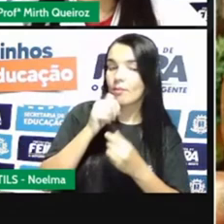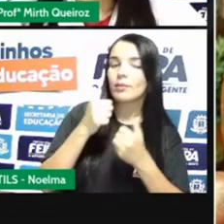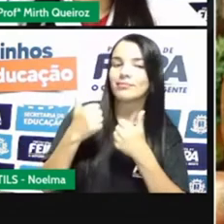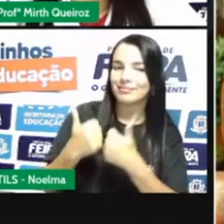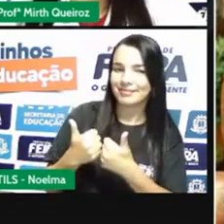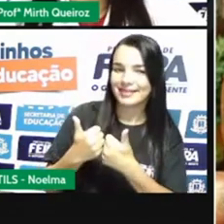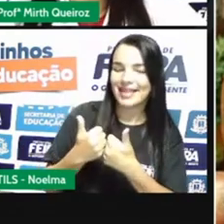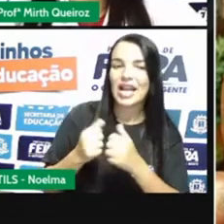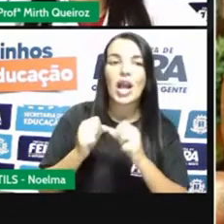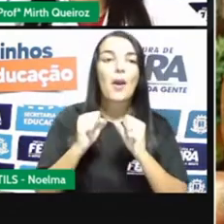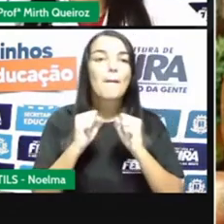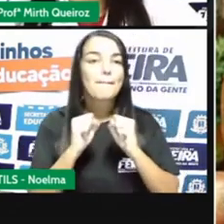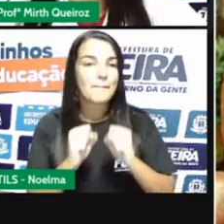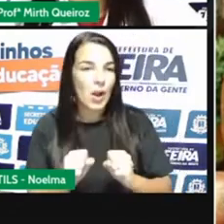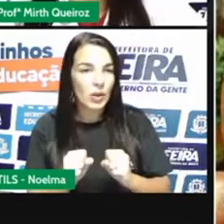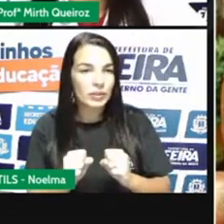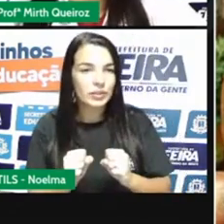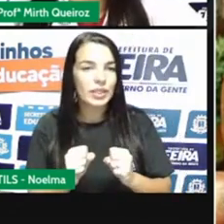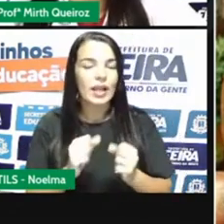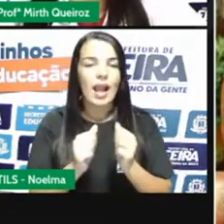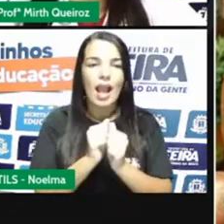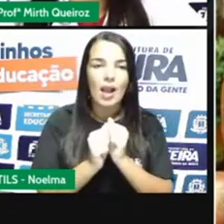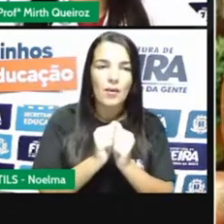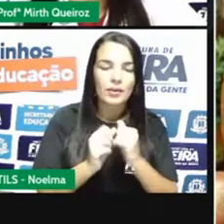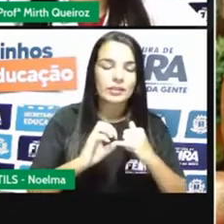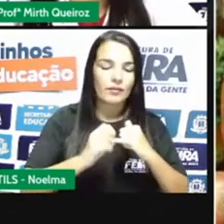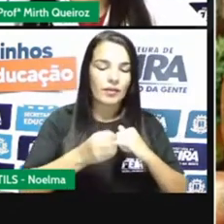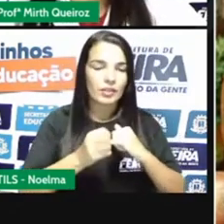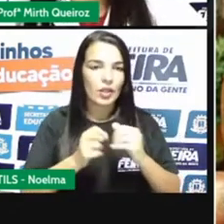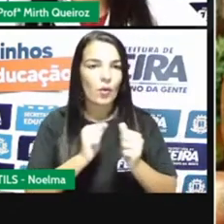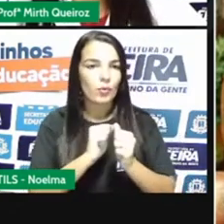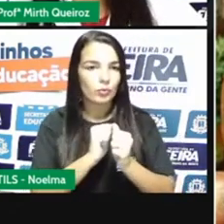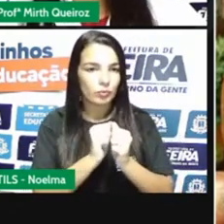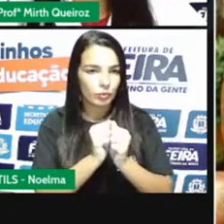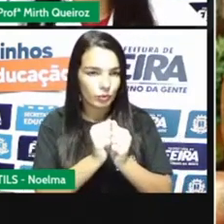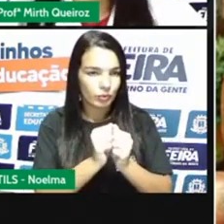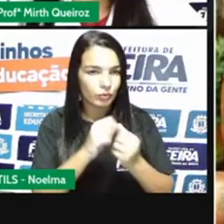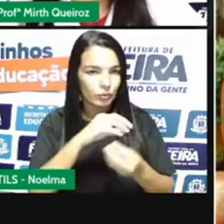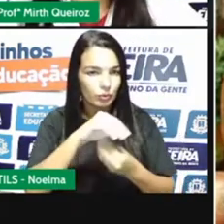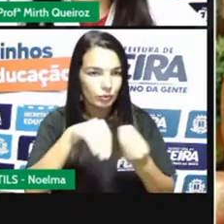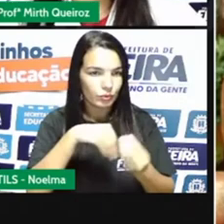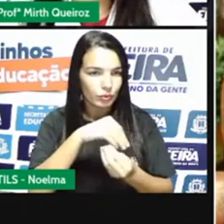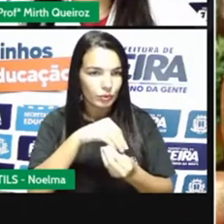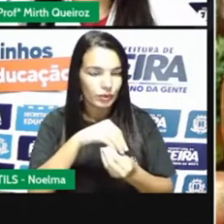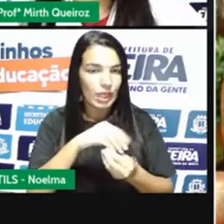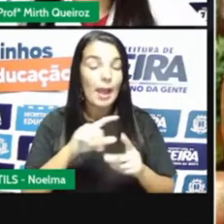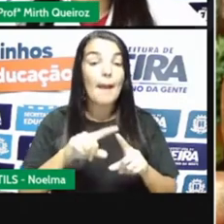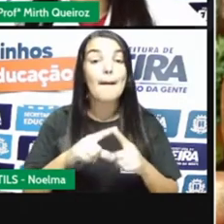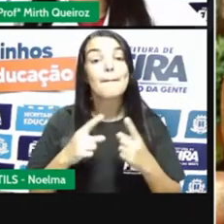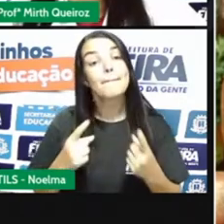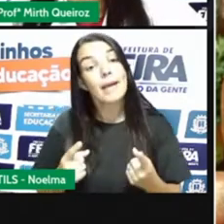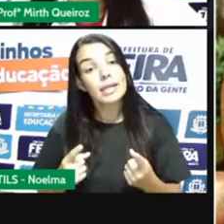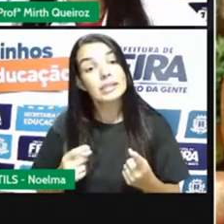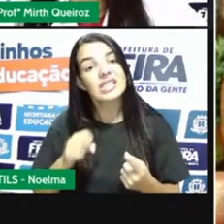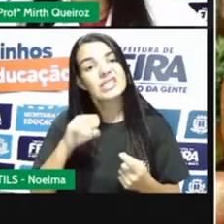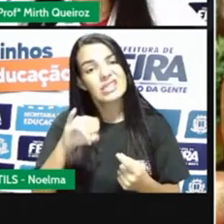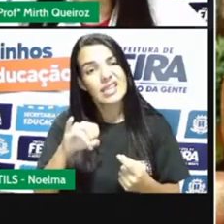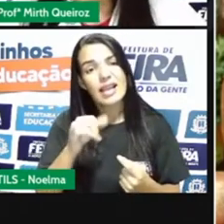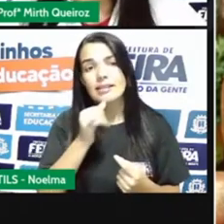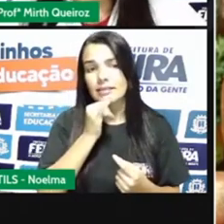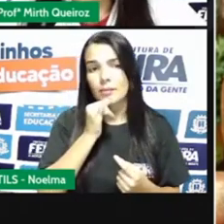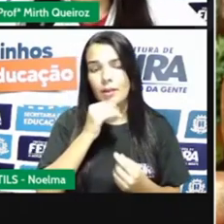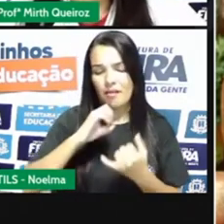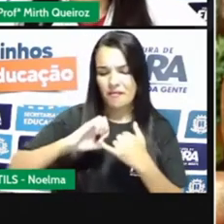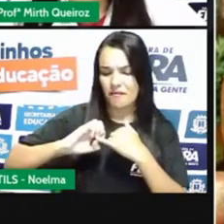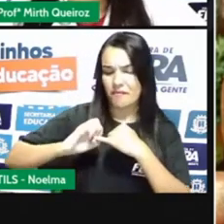arroz, mas o leite em pó com o arroz nós não podemos fazer isso, e nem com o feijão. Por